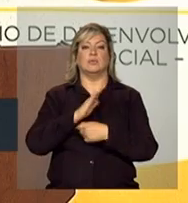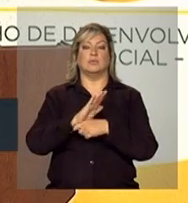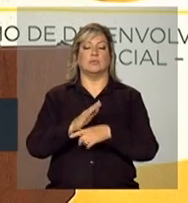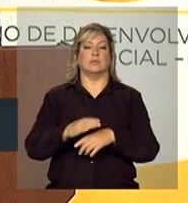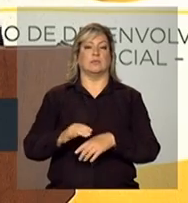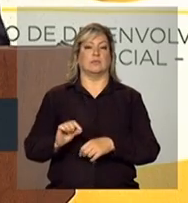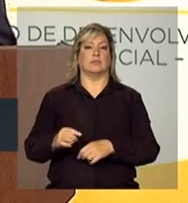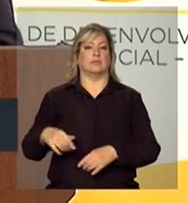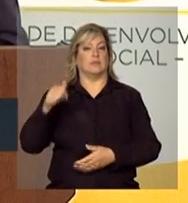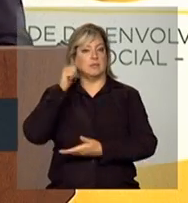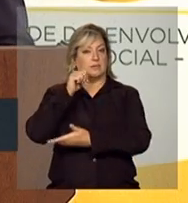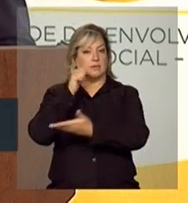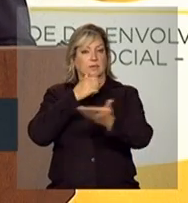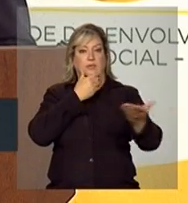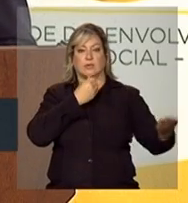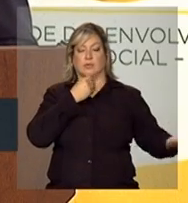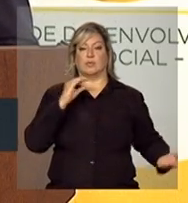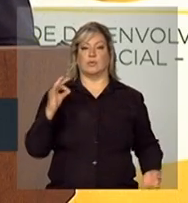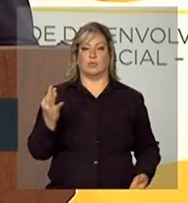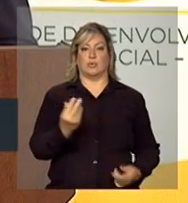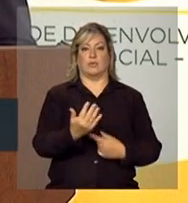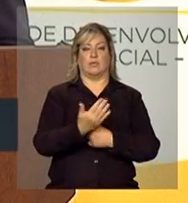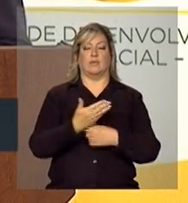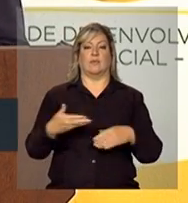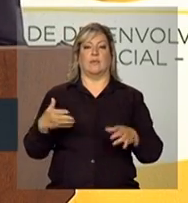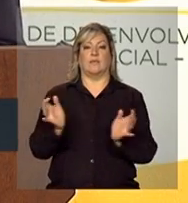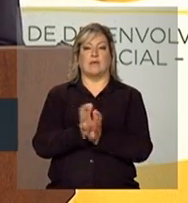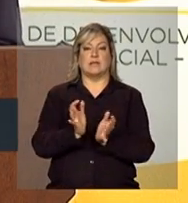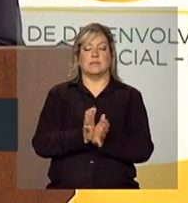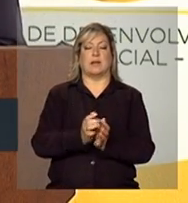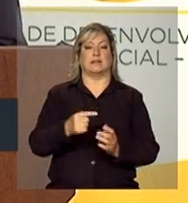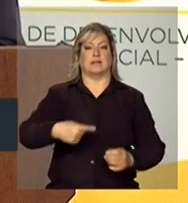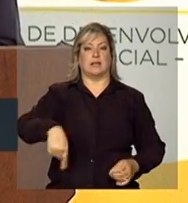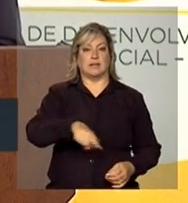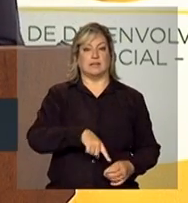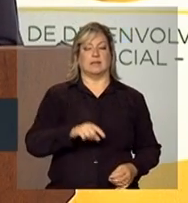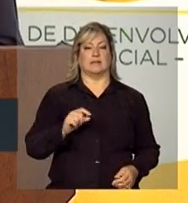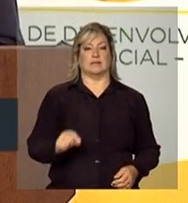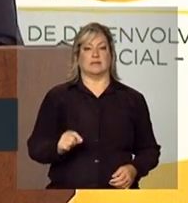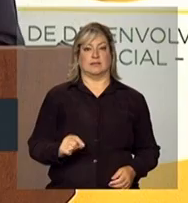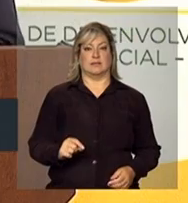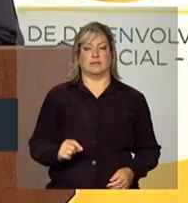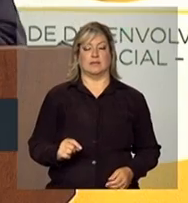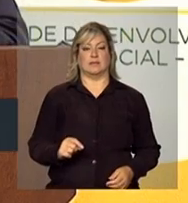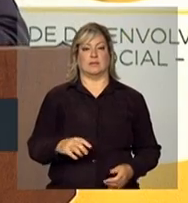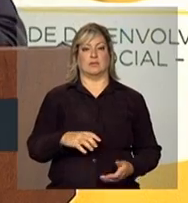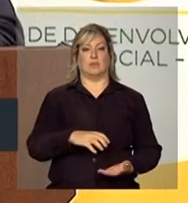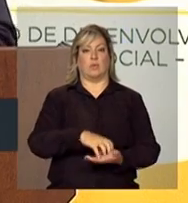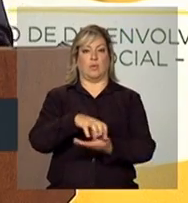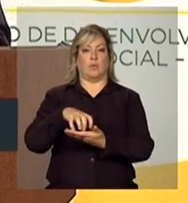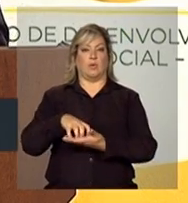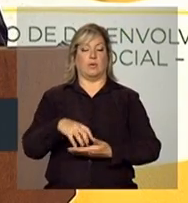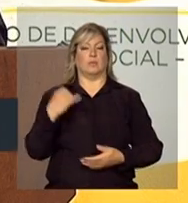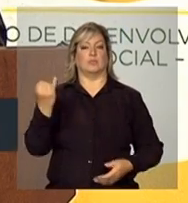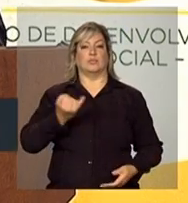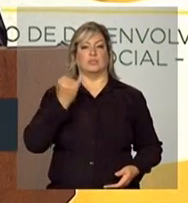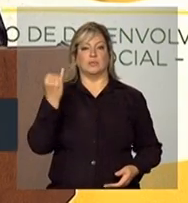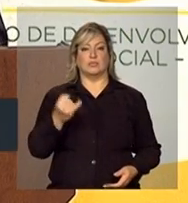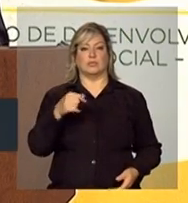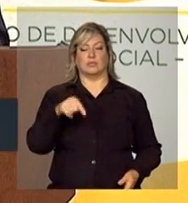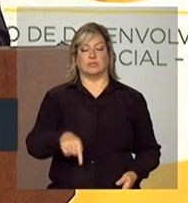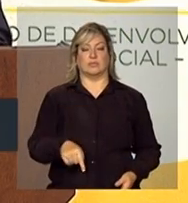das senhoras e dos senhores que fazem parte deste organismo tão importante